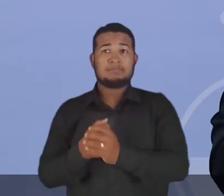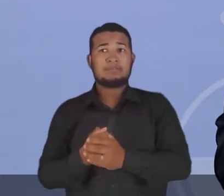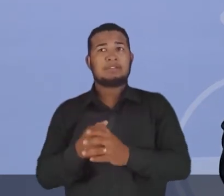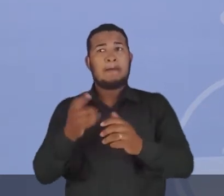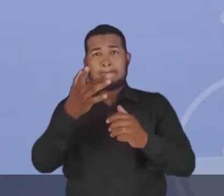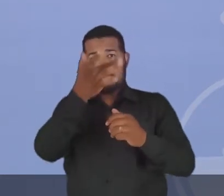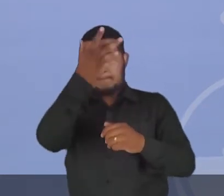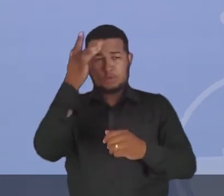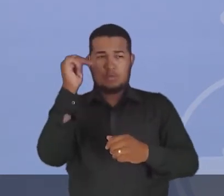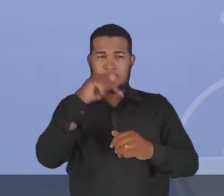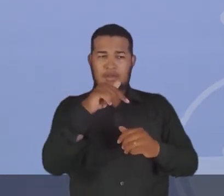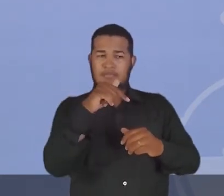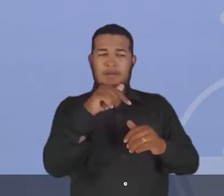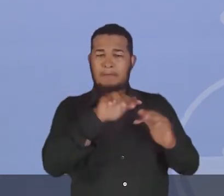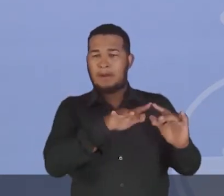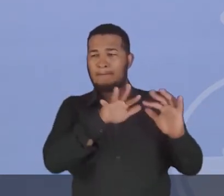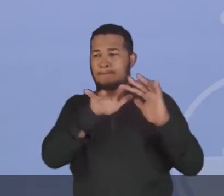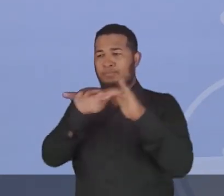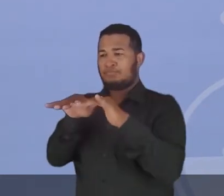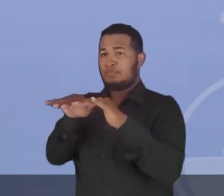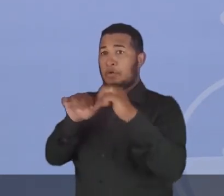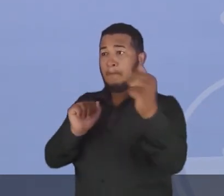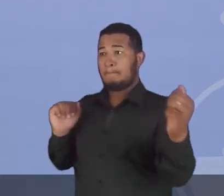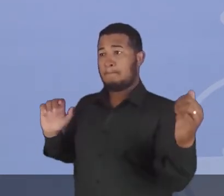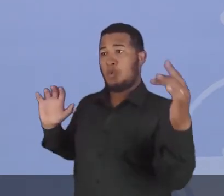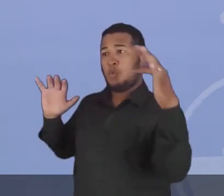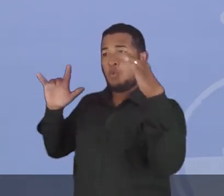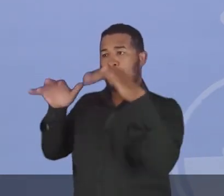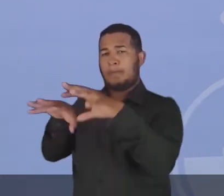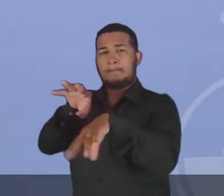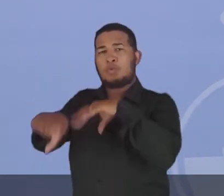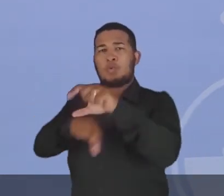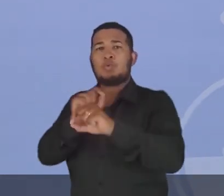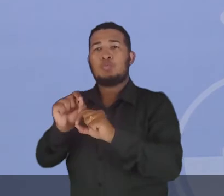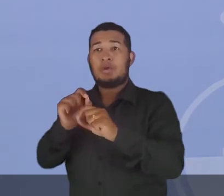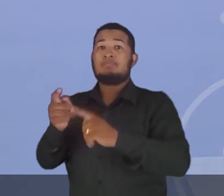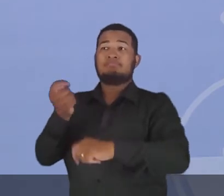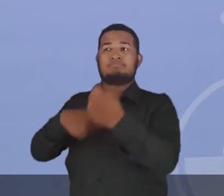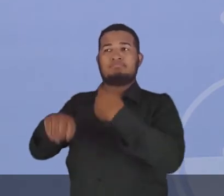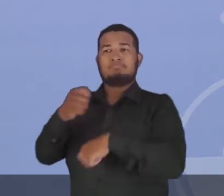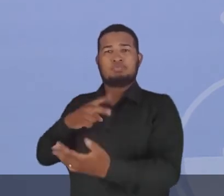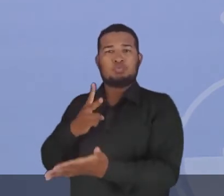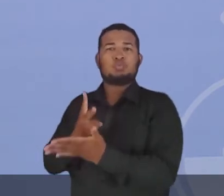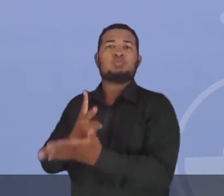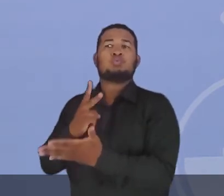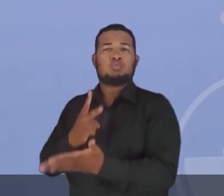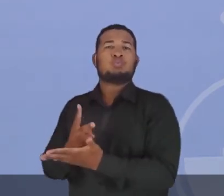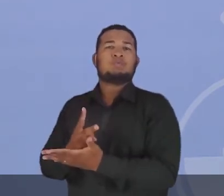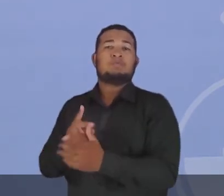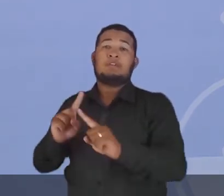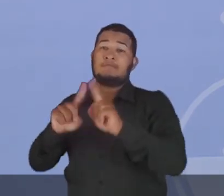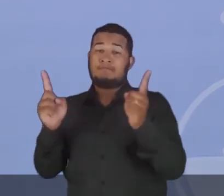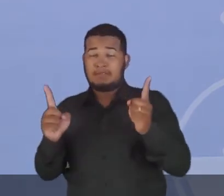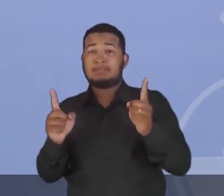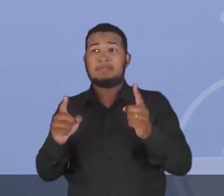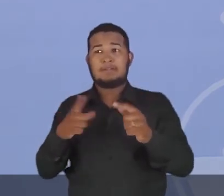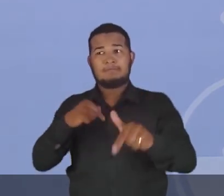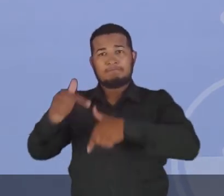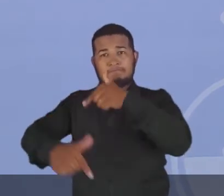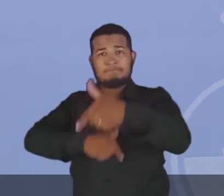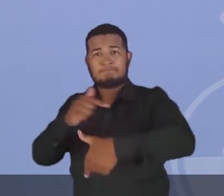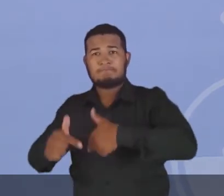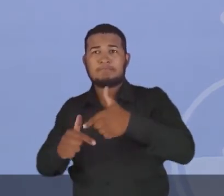que migram de uma região para outra, buscando se manter no campo, porém, em